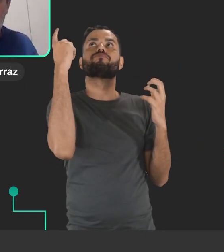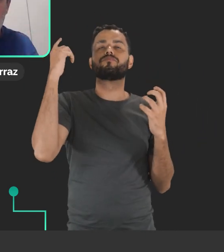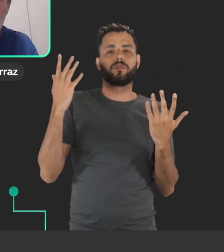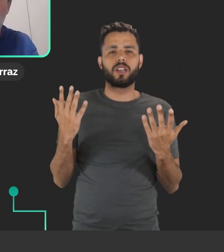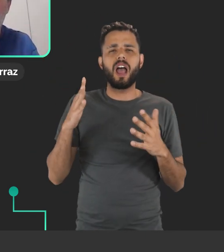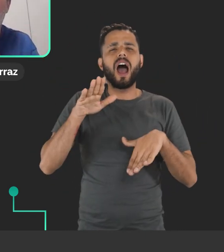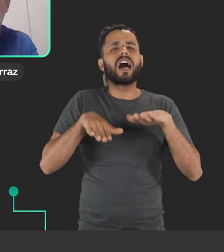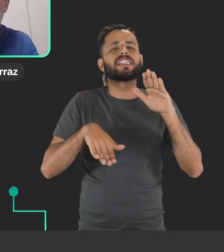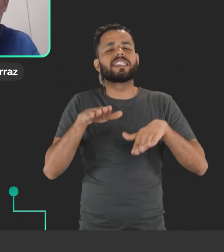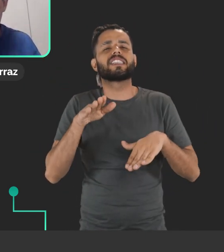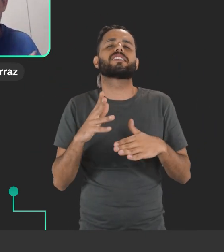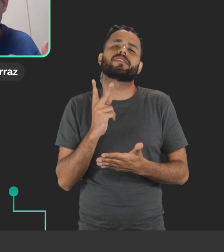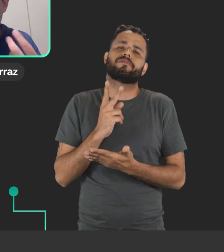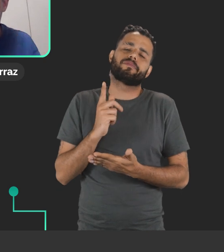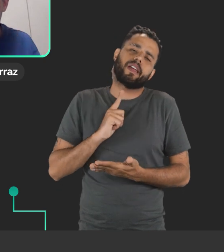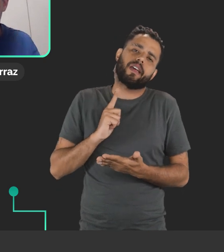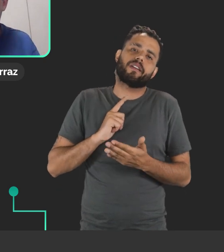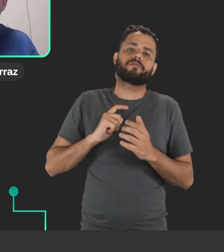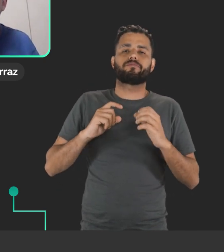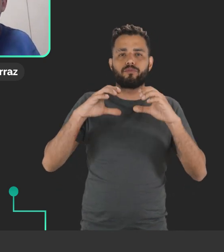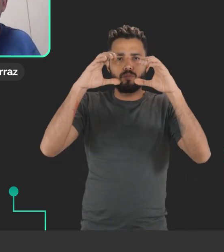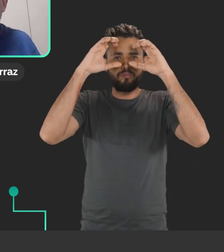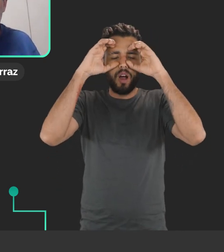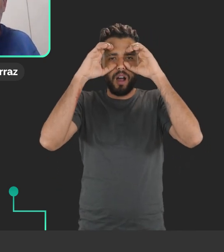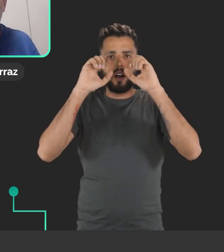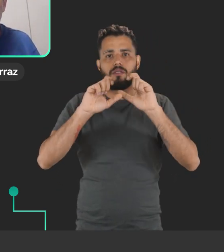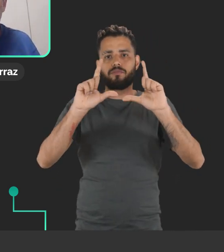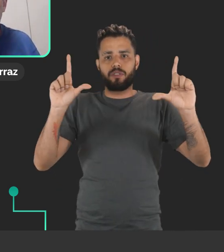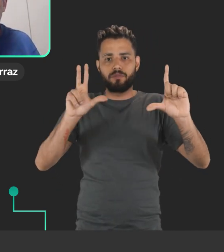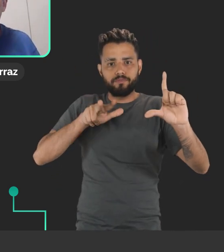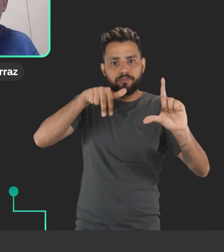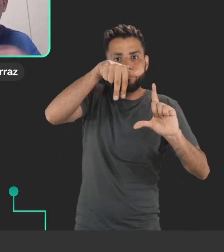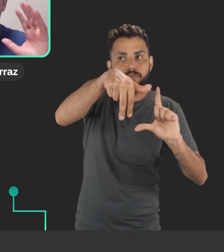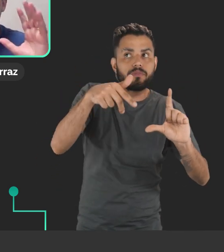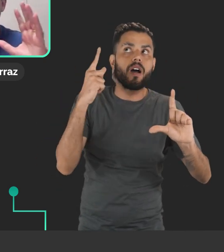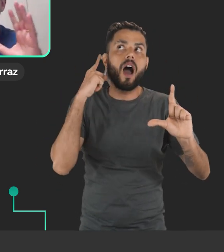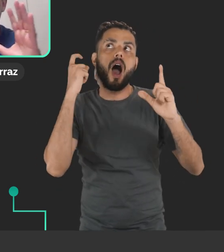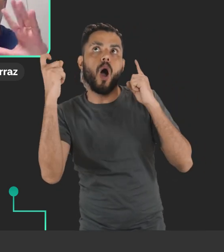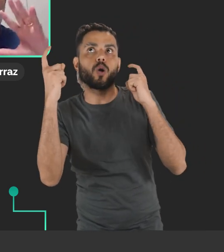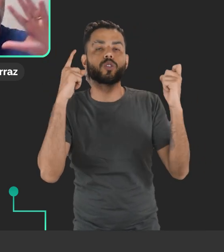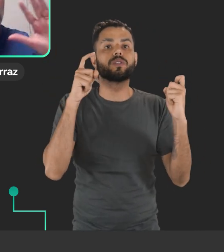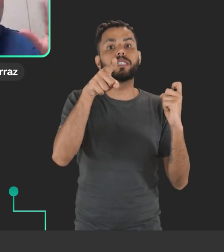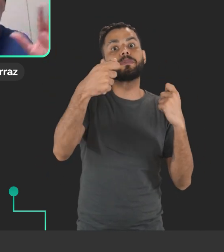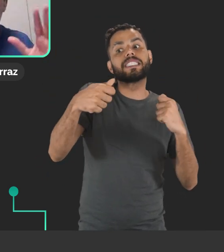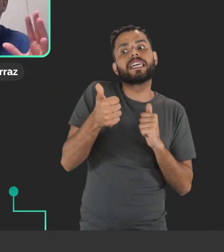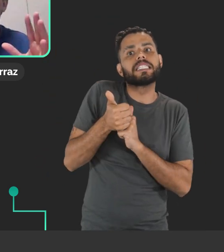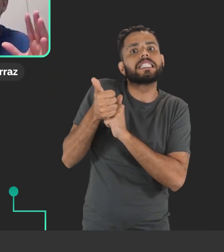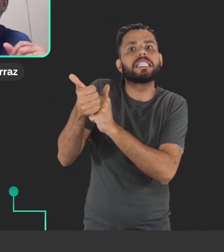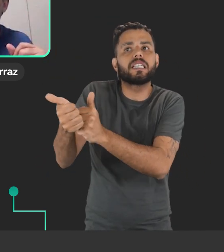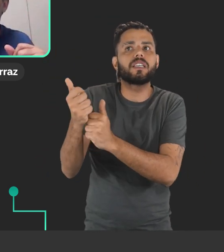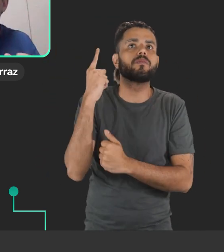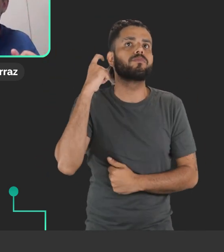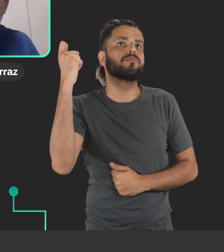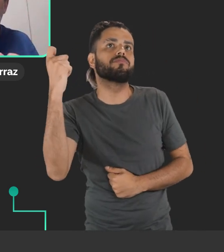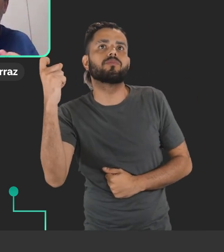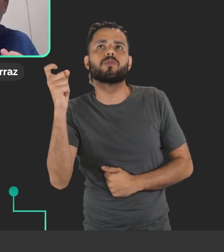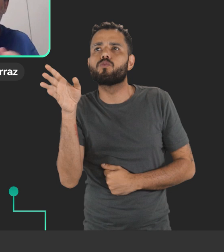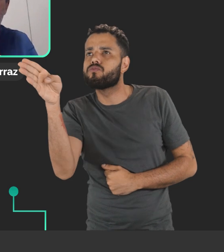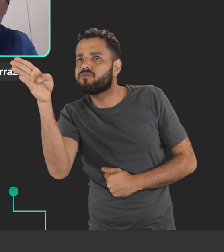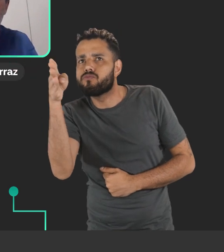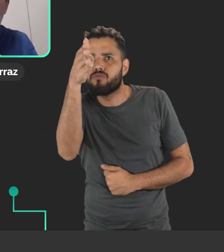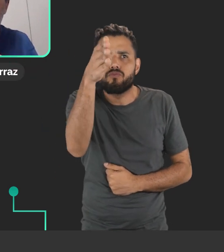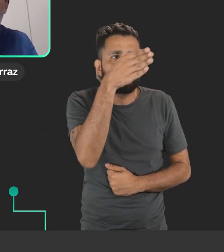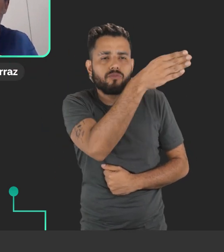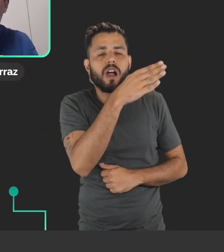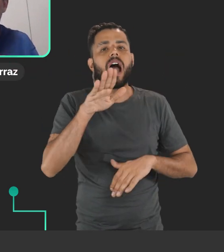aplicações de realidade virtual que fazem uso de áudio e você precisa acompanhar o áudio. Às vezes você tem alguma